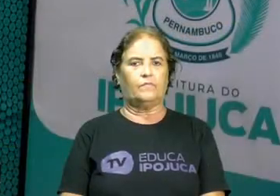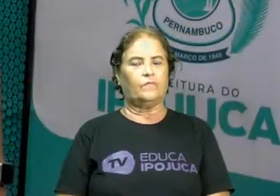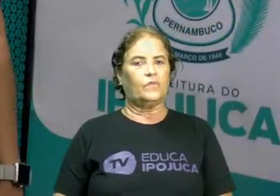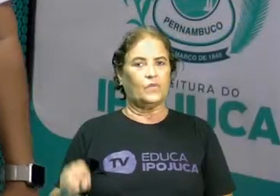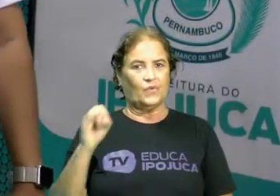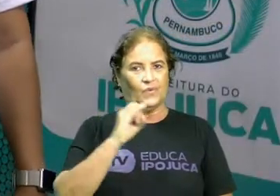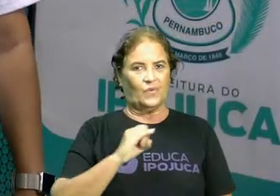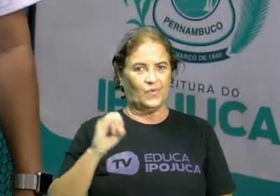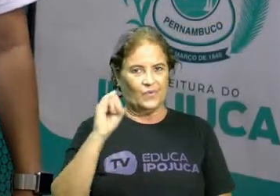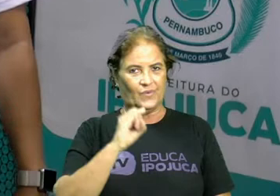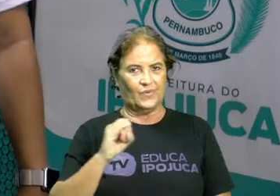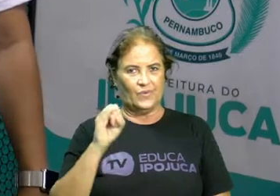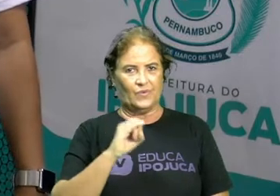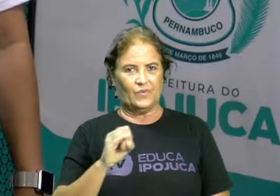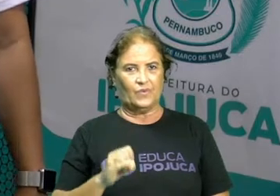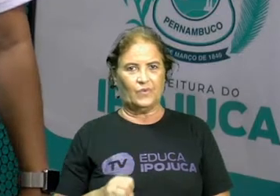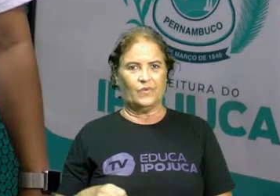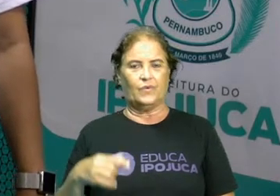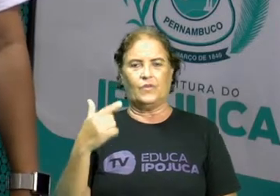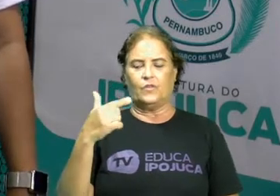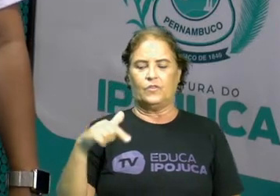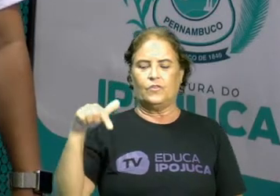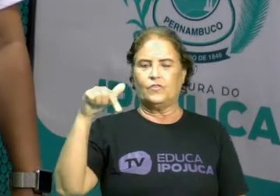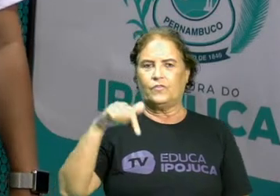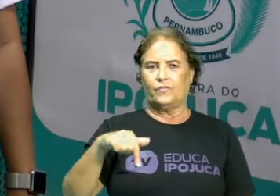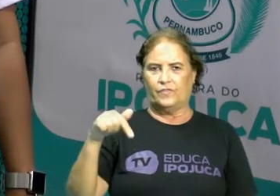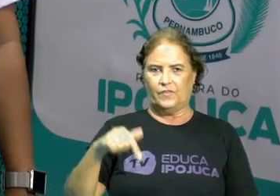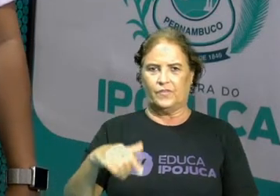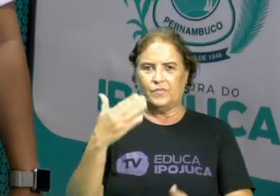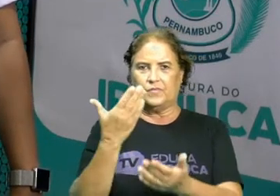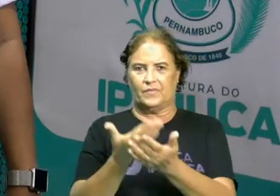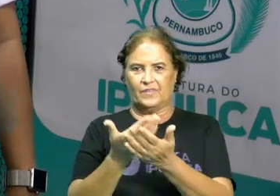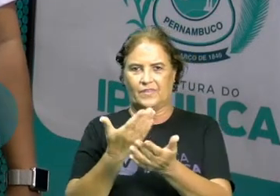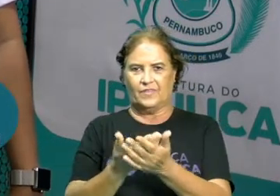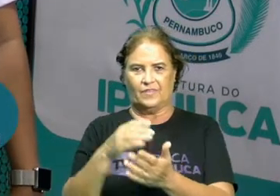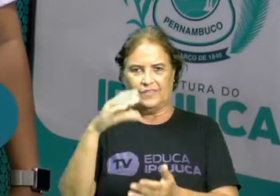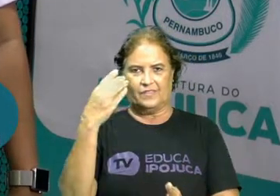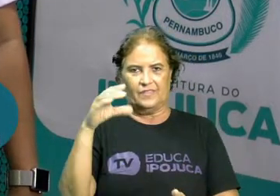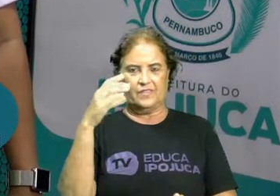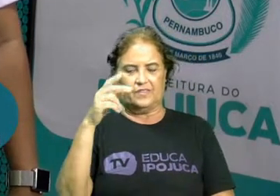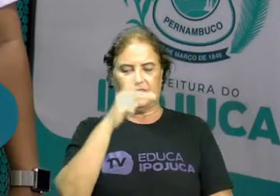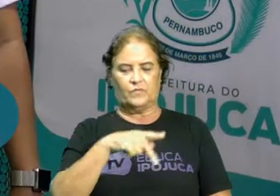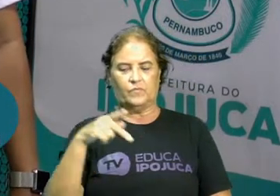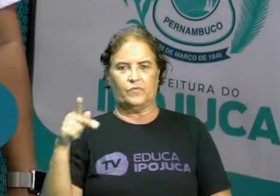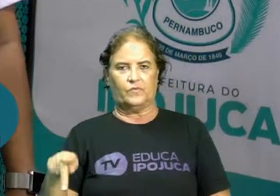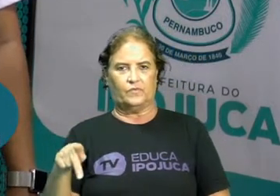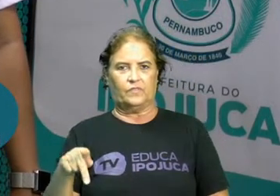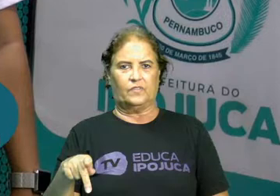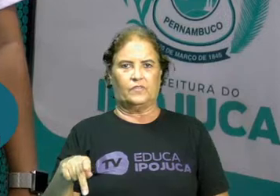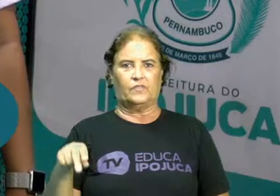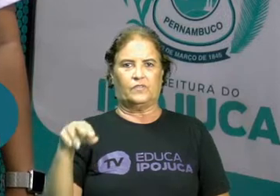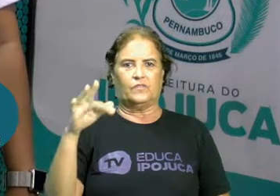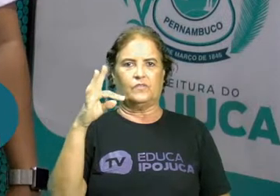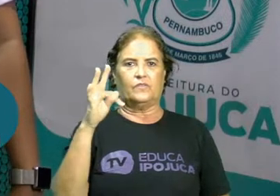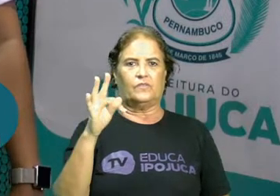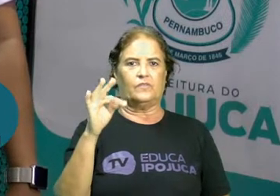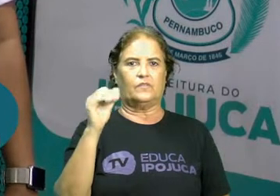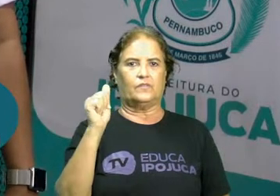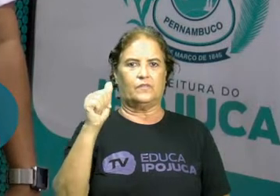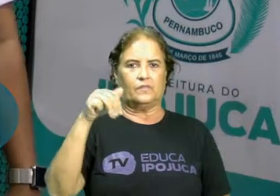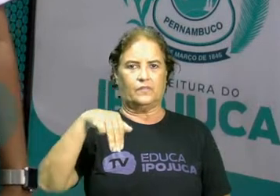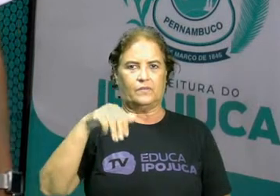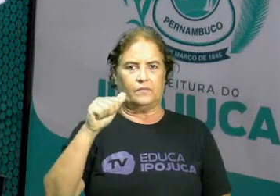Oi gente, estamos aqui para mais uma aula de ciência, sou a professora de vocês, Tamara Cabral,